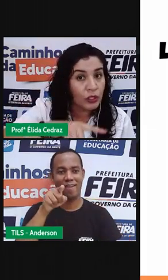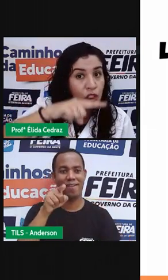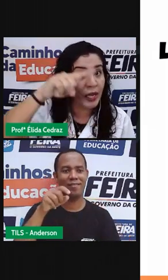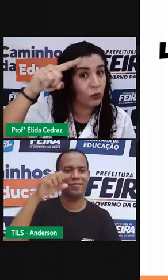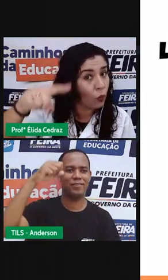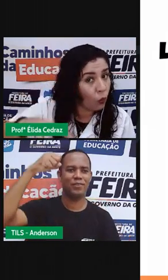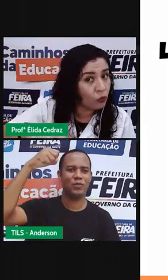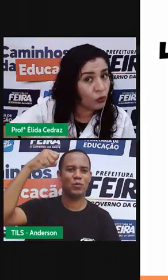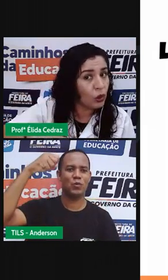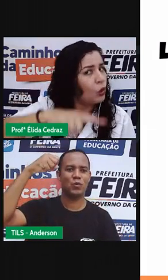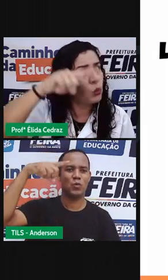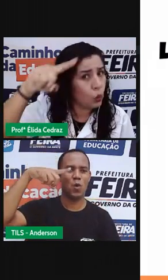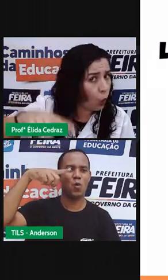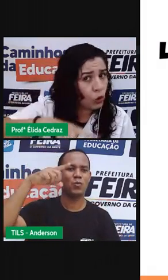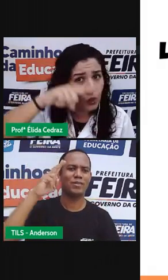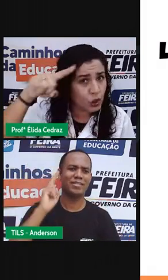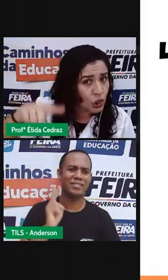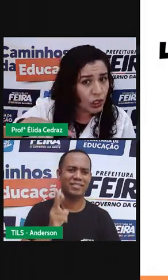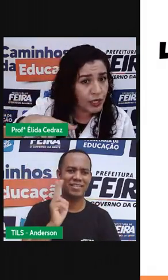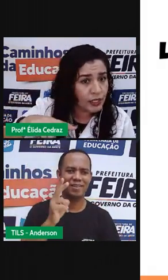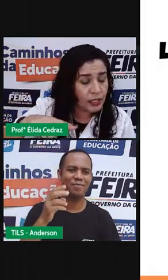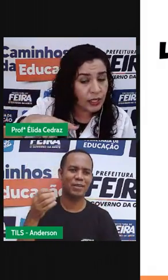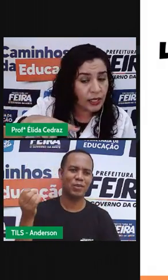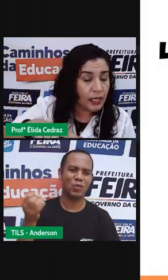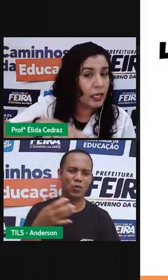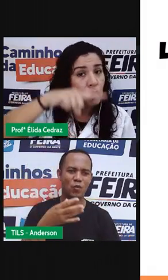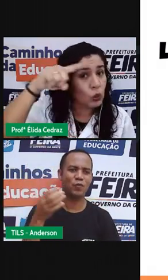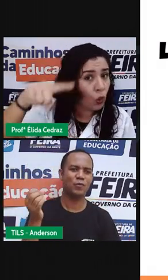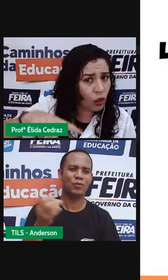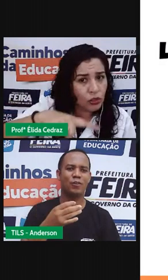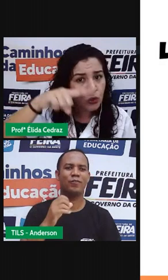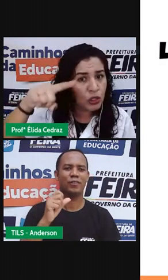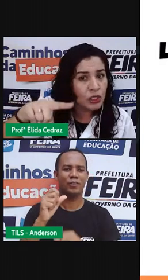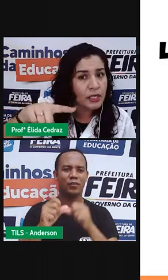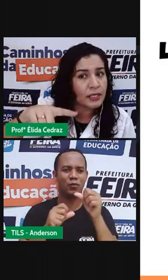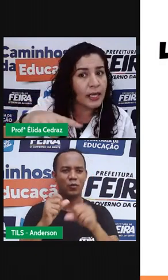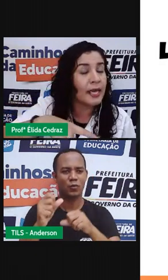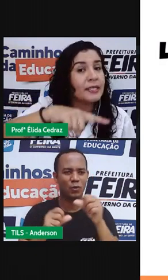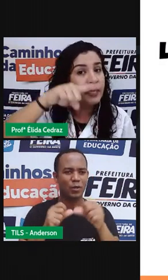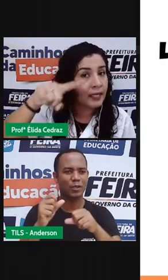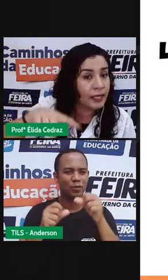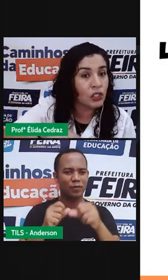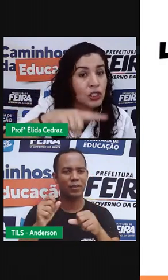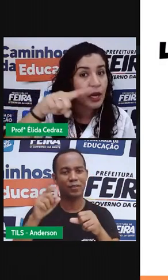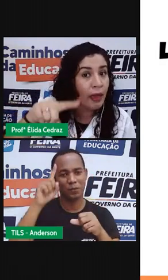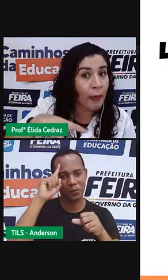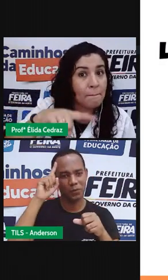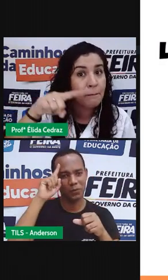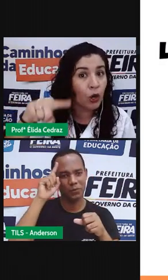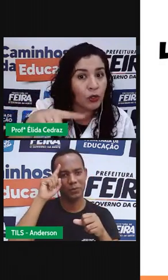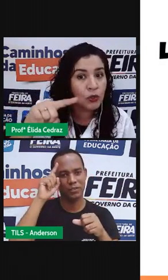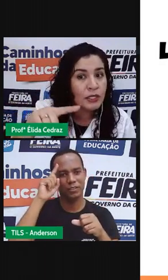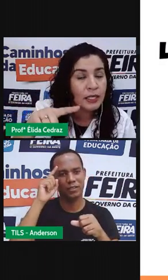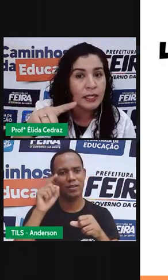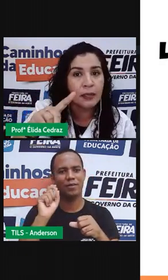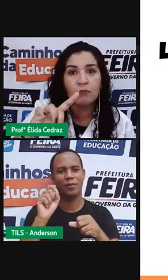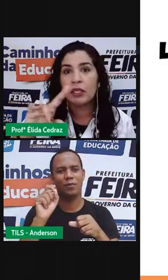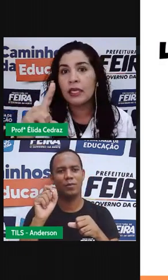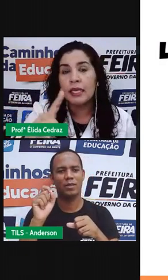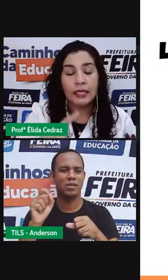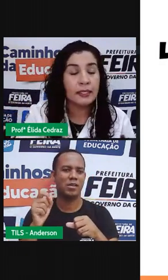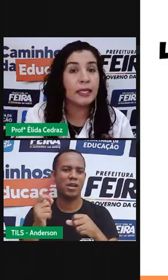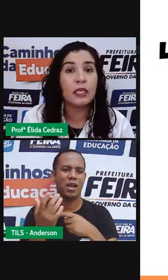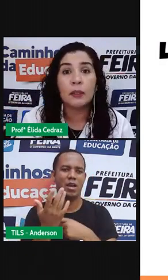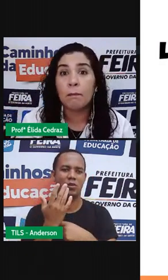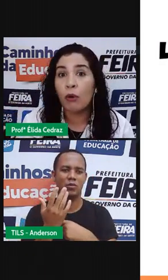sol está novo todos os dias. E todos os dias, essa energia é produzida